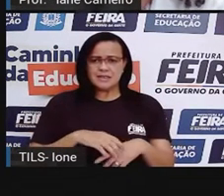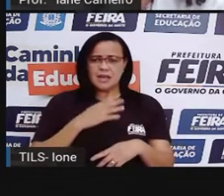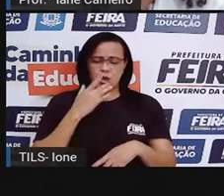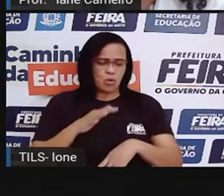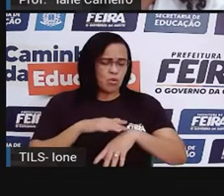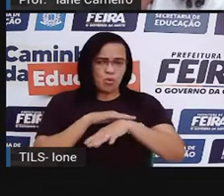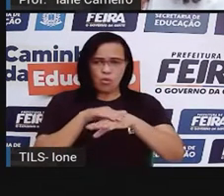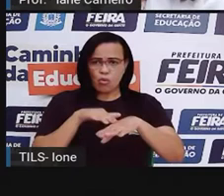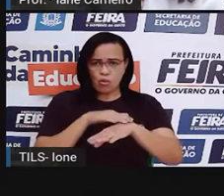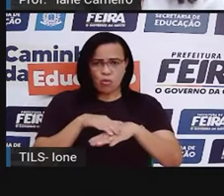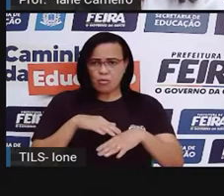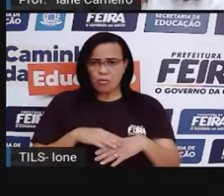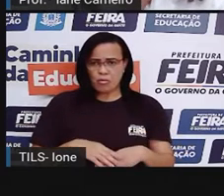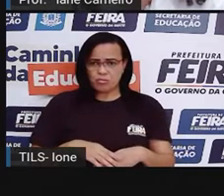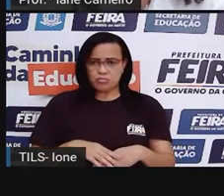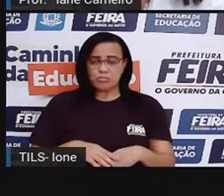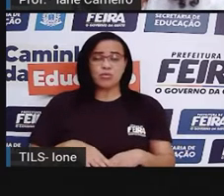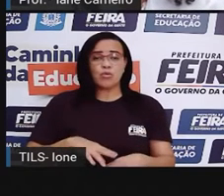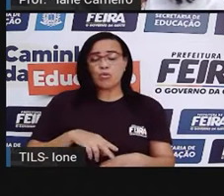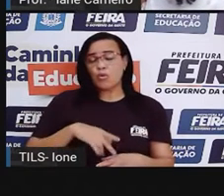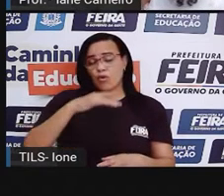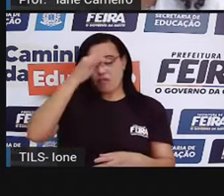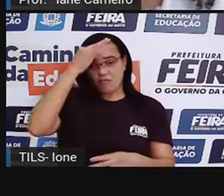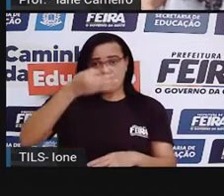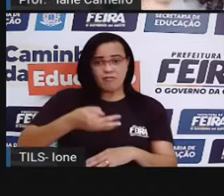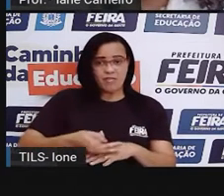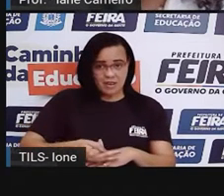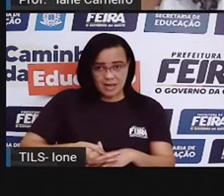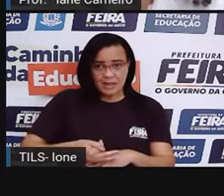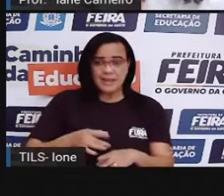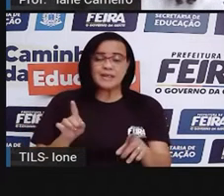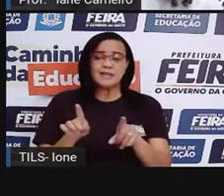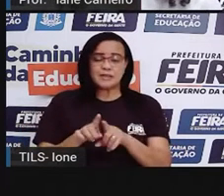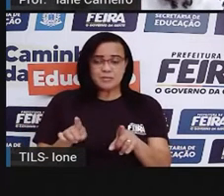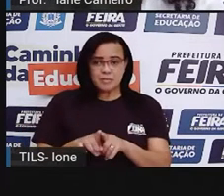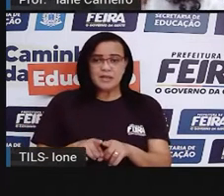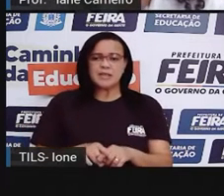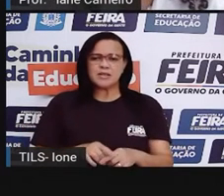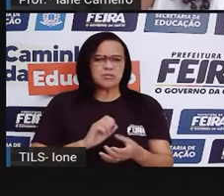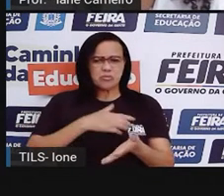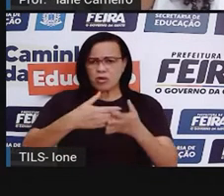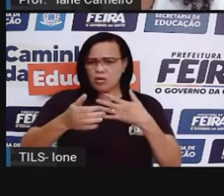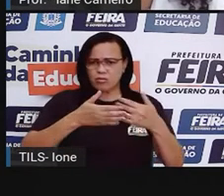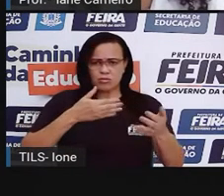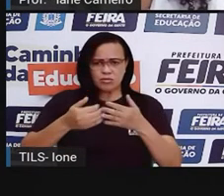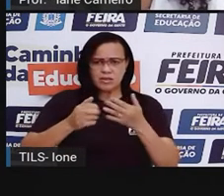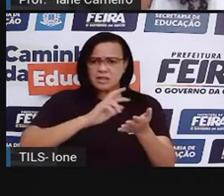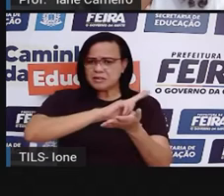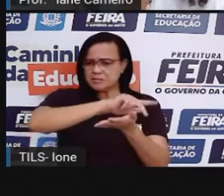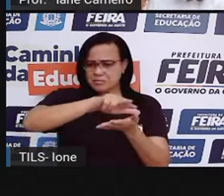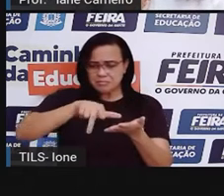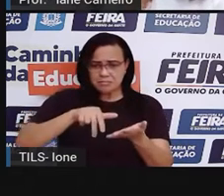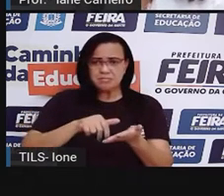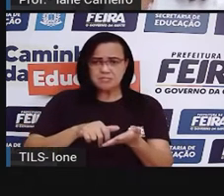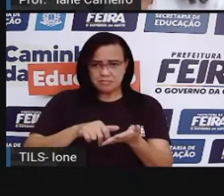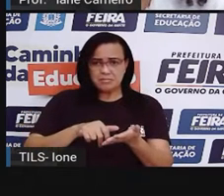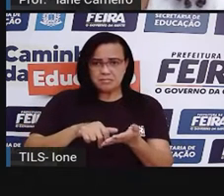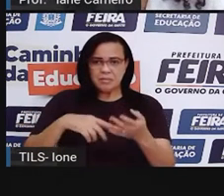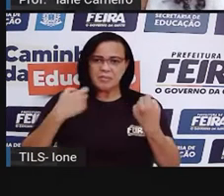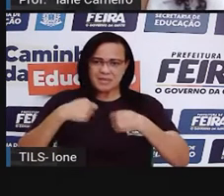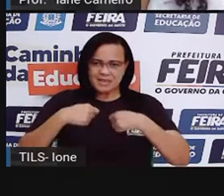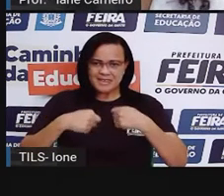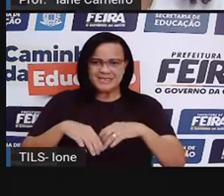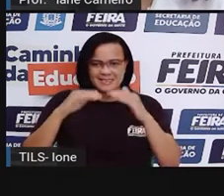ser respeitadas e esse estatuto foi feito para isso. Vamos lá.